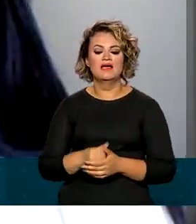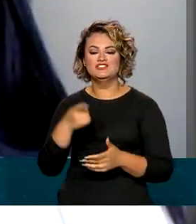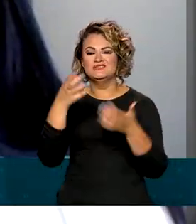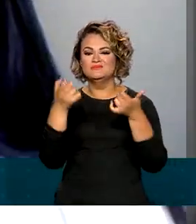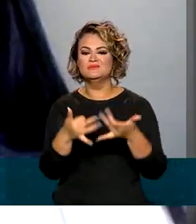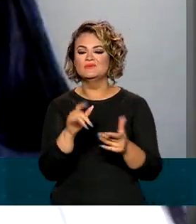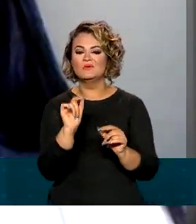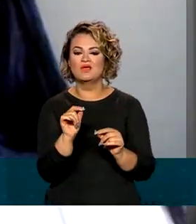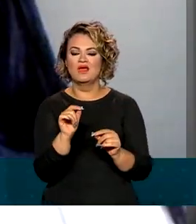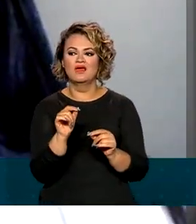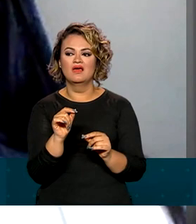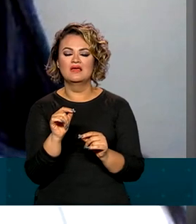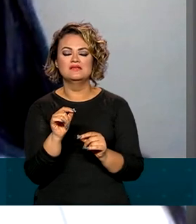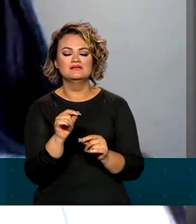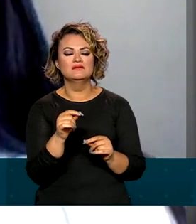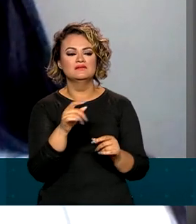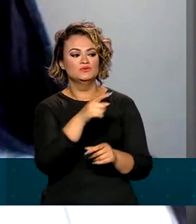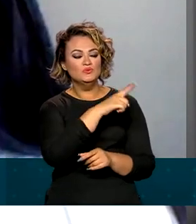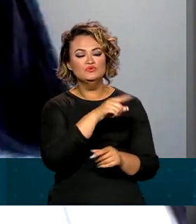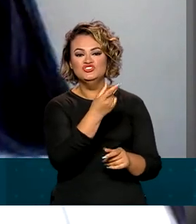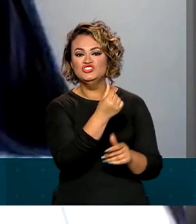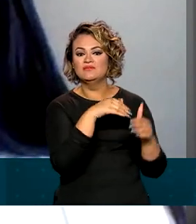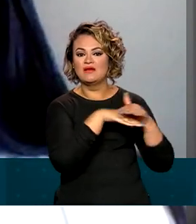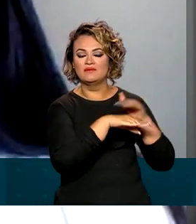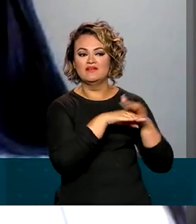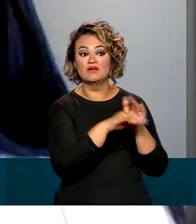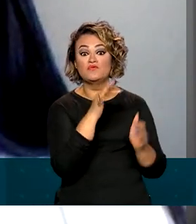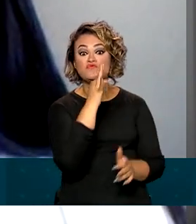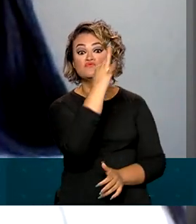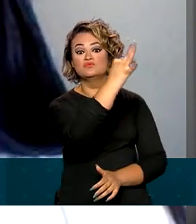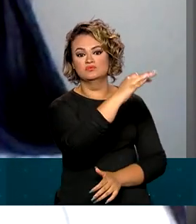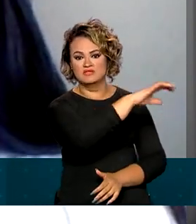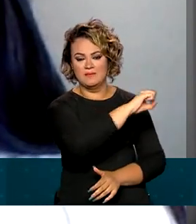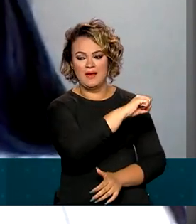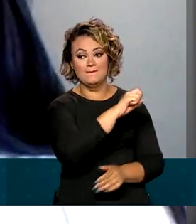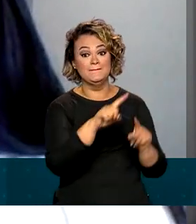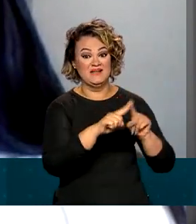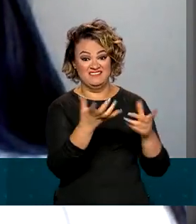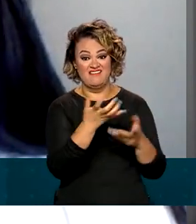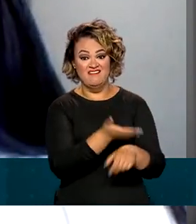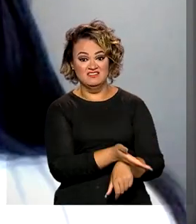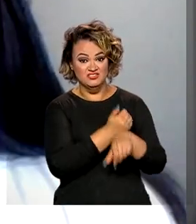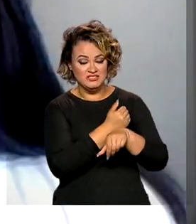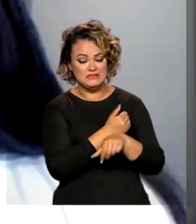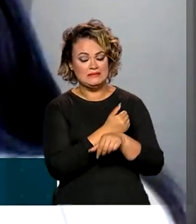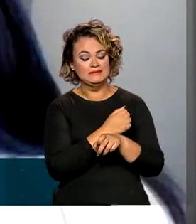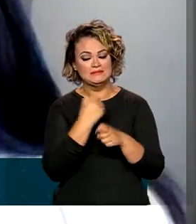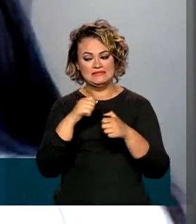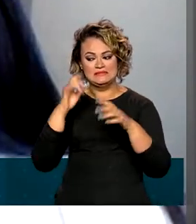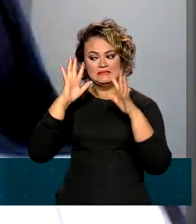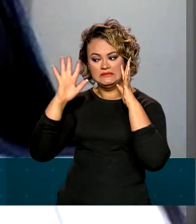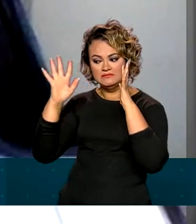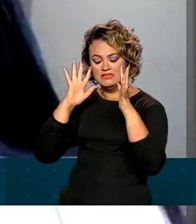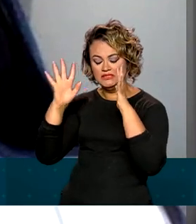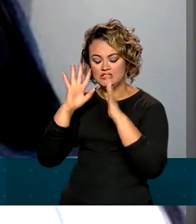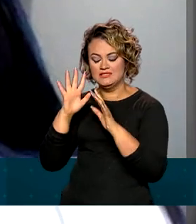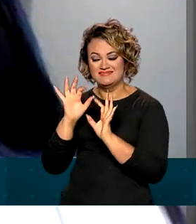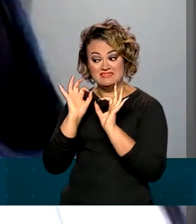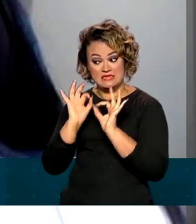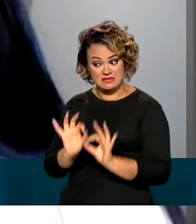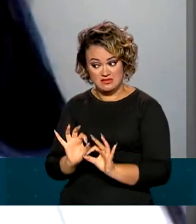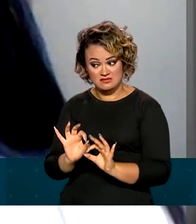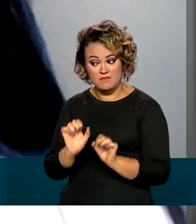utilizar todos os depósitos futuros do FGTS, no mínimo você tem que se sentir seguro